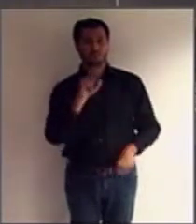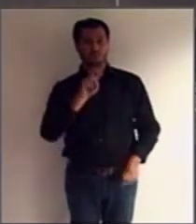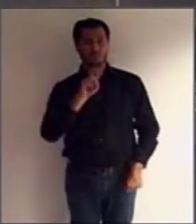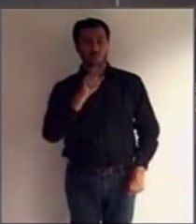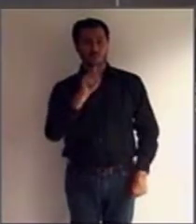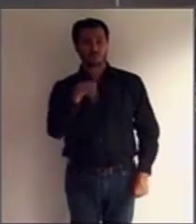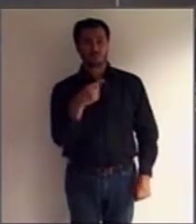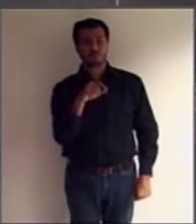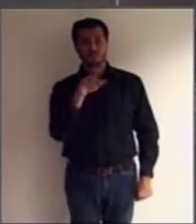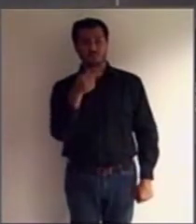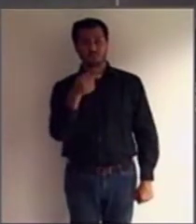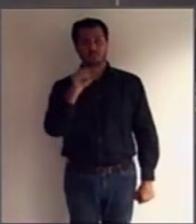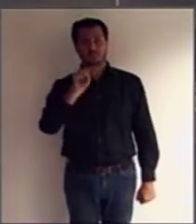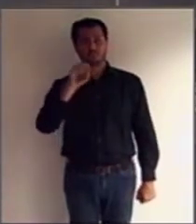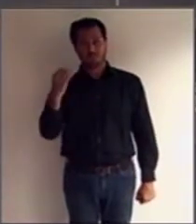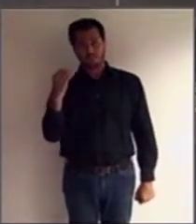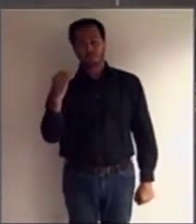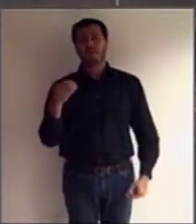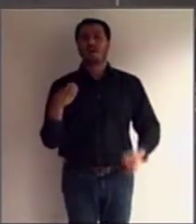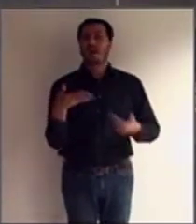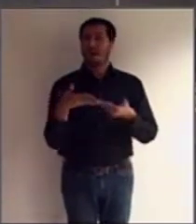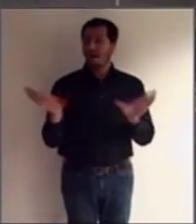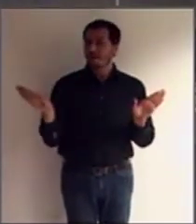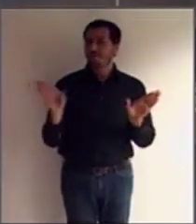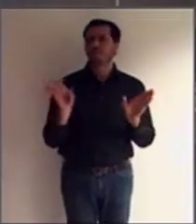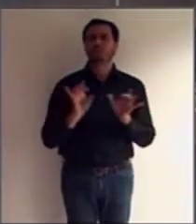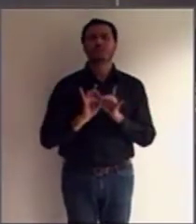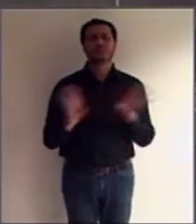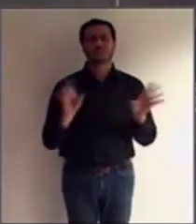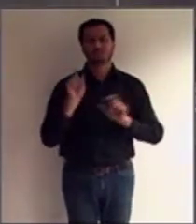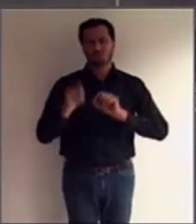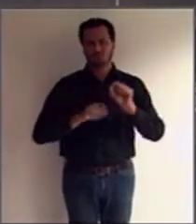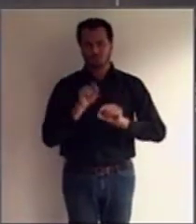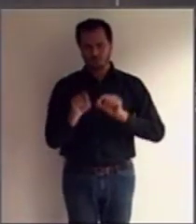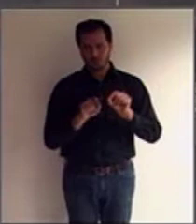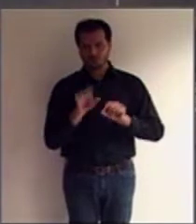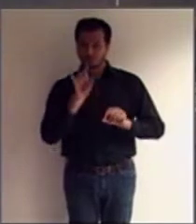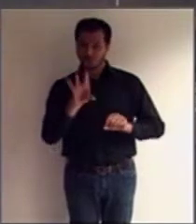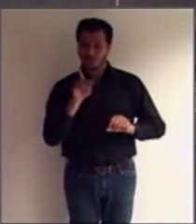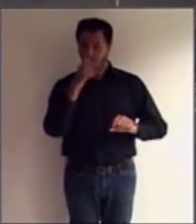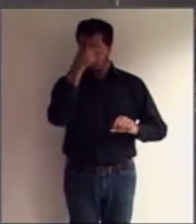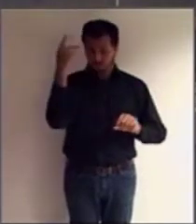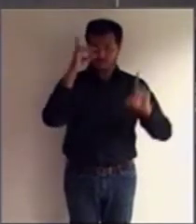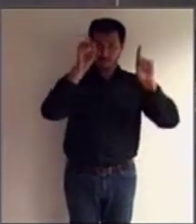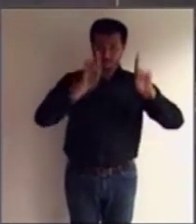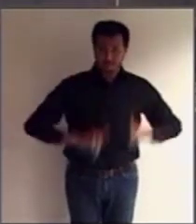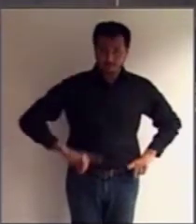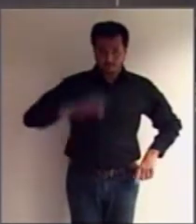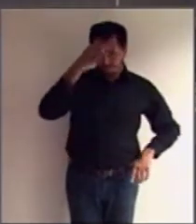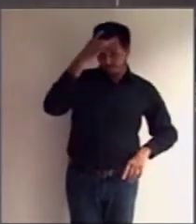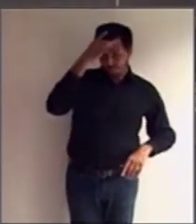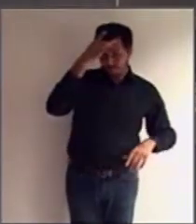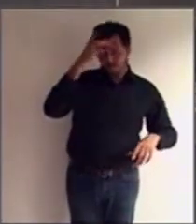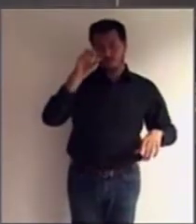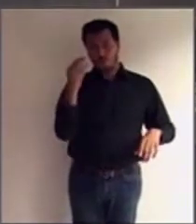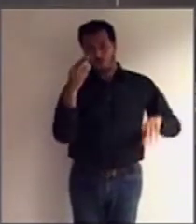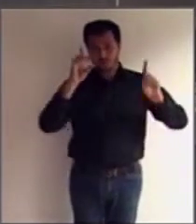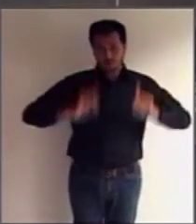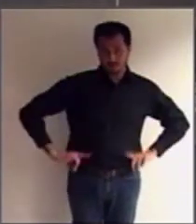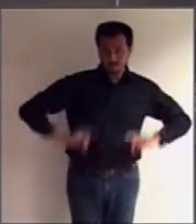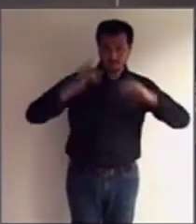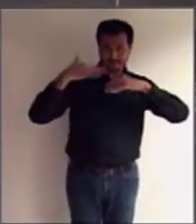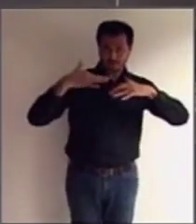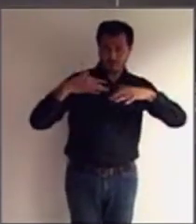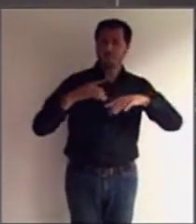amplia a possibilidade de ter um curador, não só para as pessoas com deficiência mental e intelectual, mas também